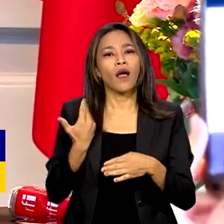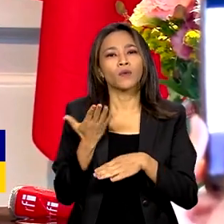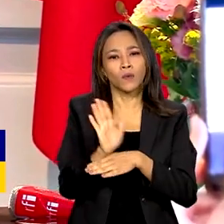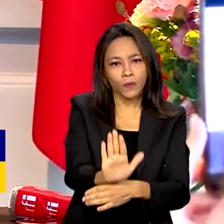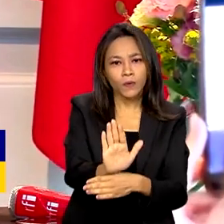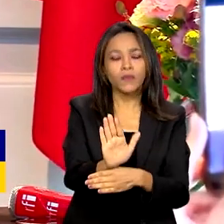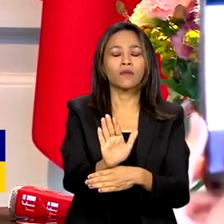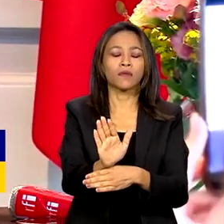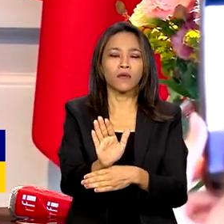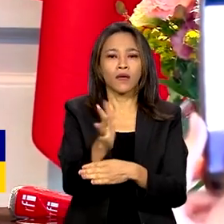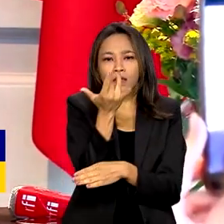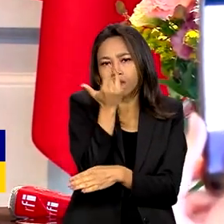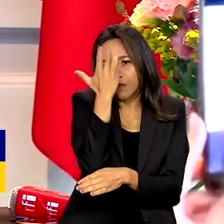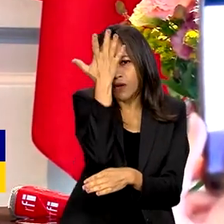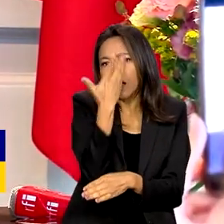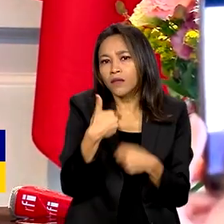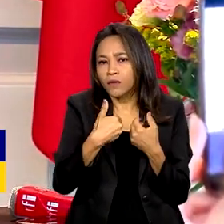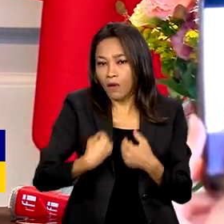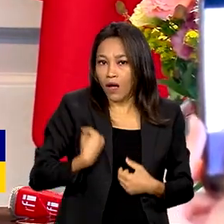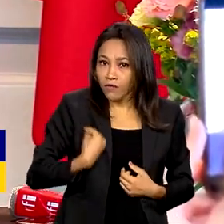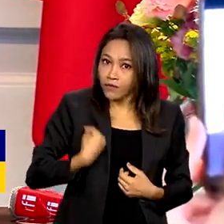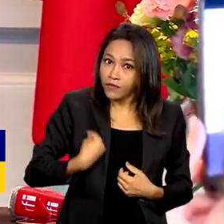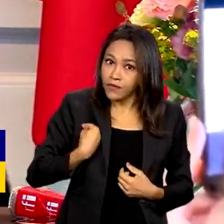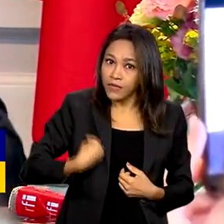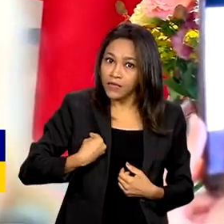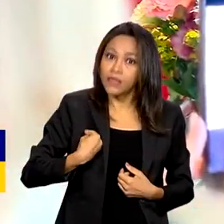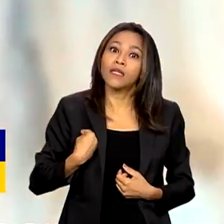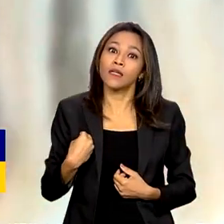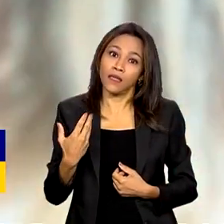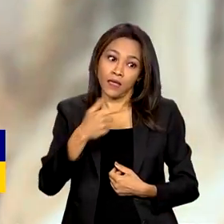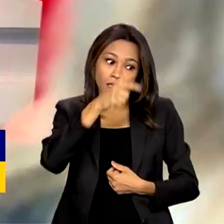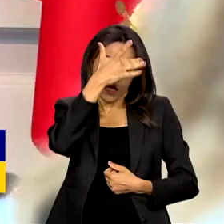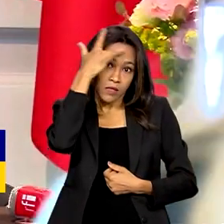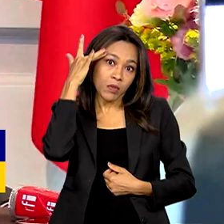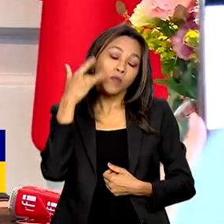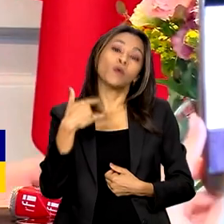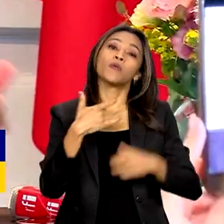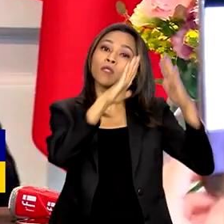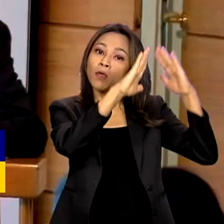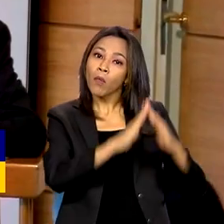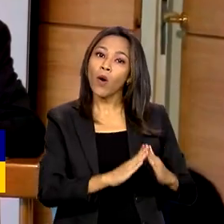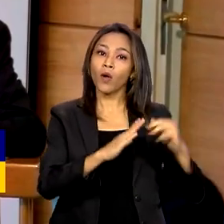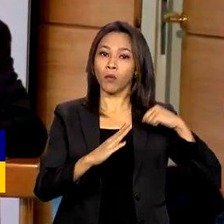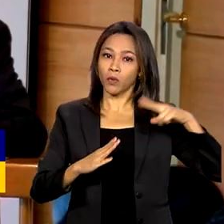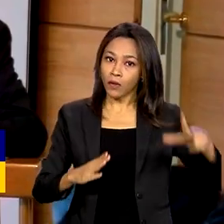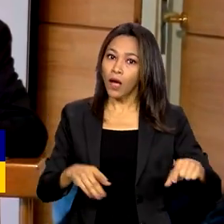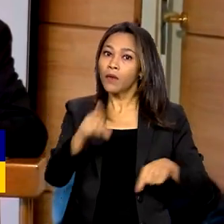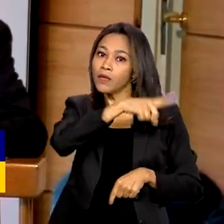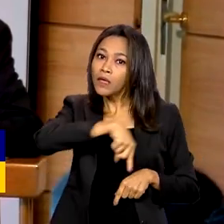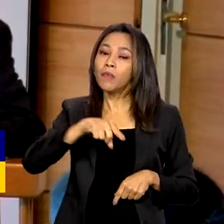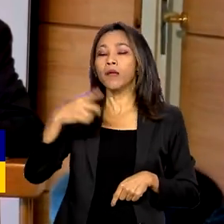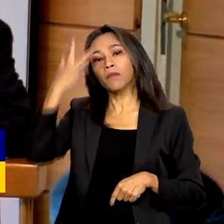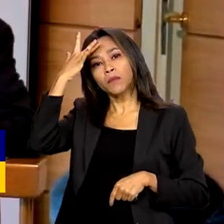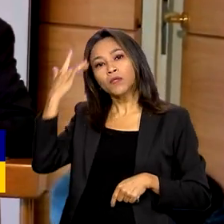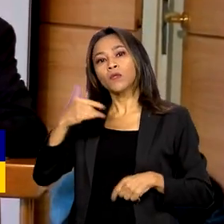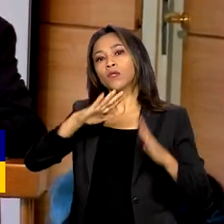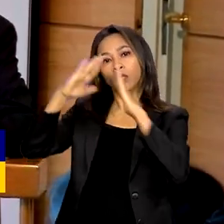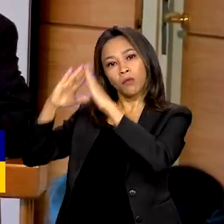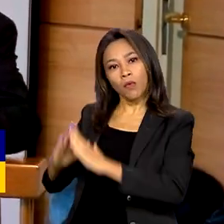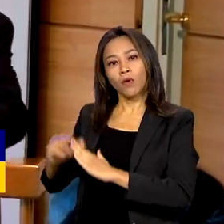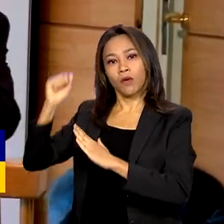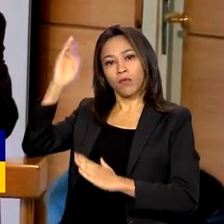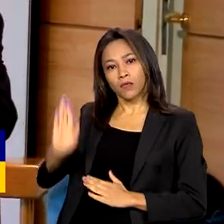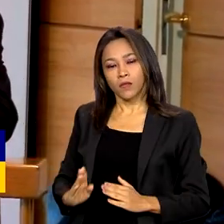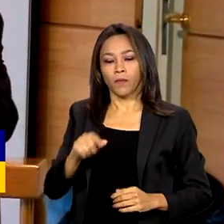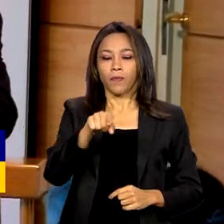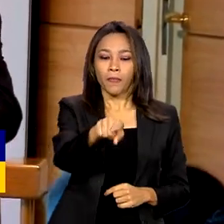a facilitar a vida dessas pessoas que moram aqui em Portugal, como também de portugueses que moram no Brasil. Na área de direitos humanos, Portugal e